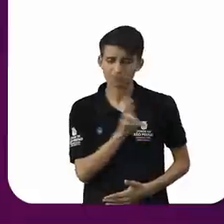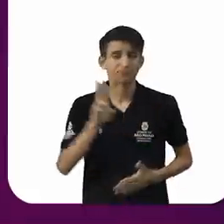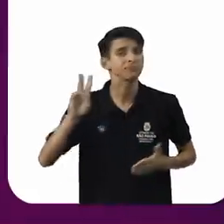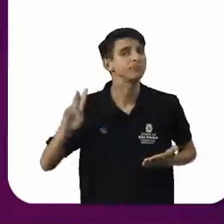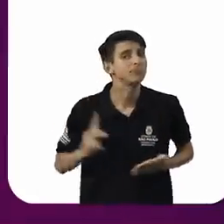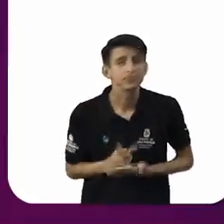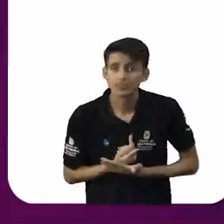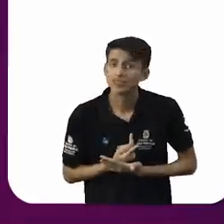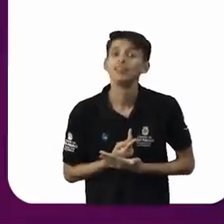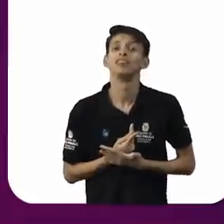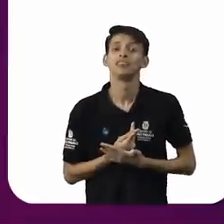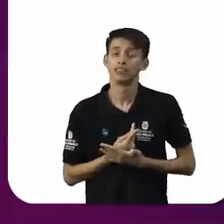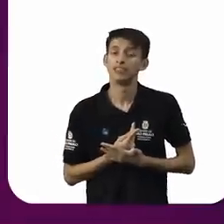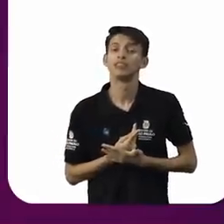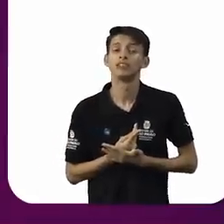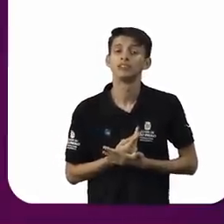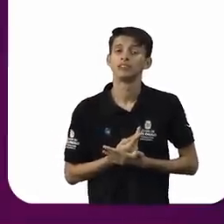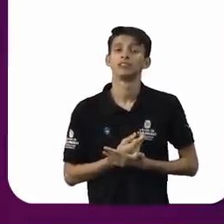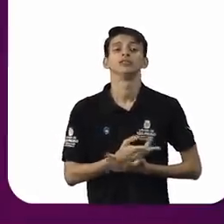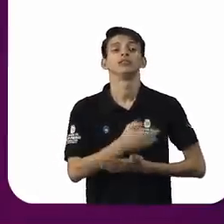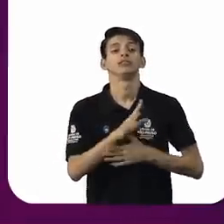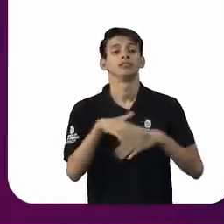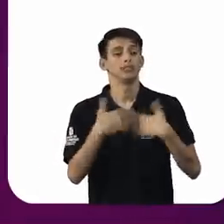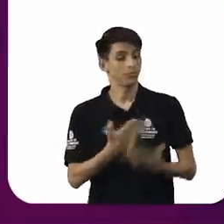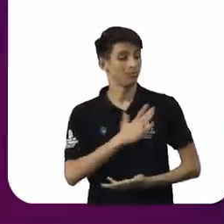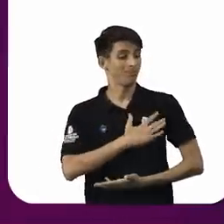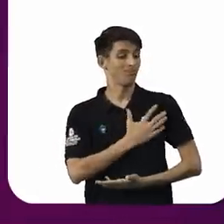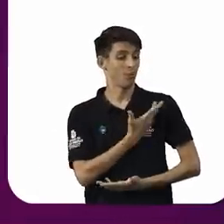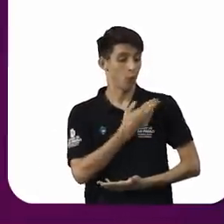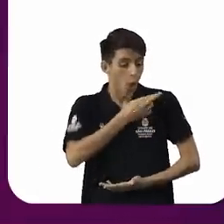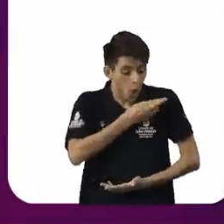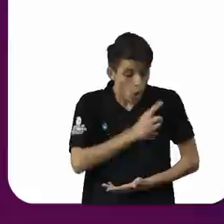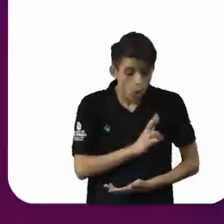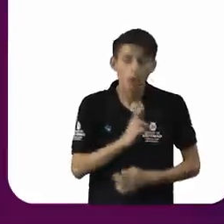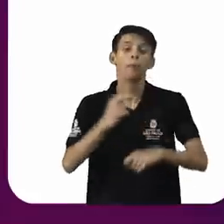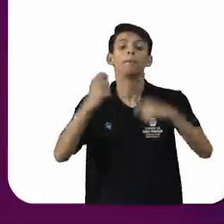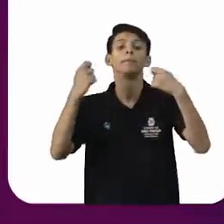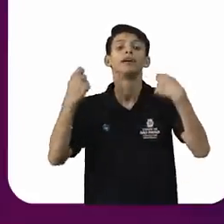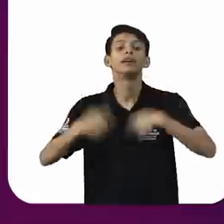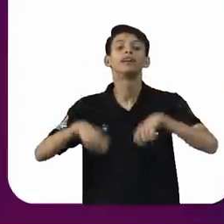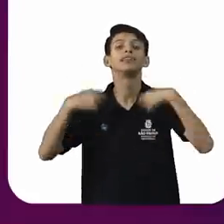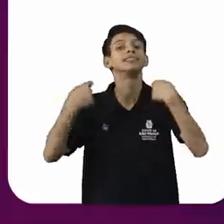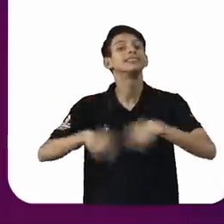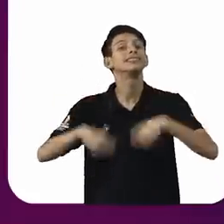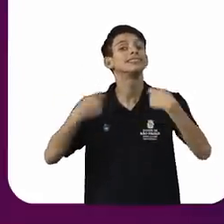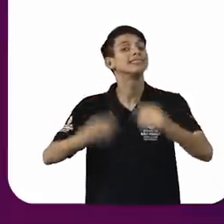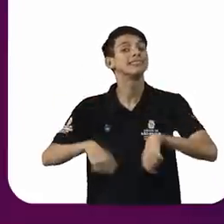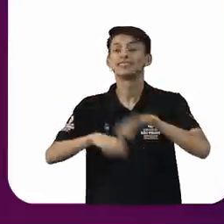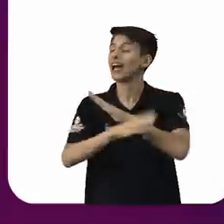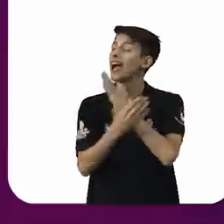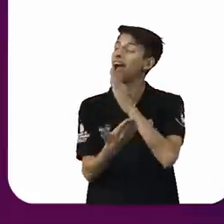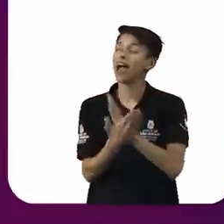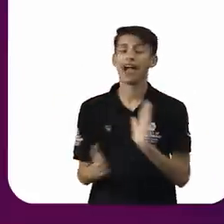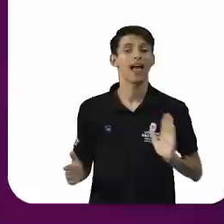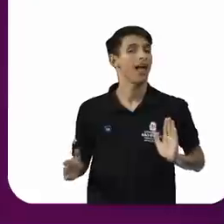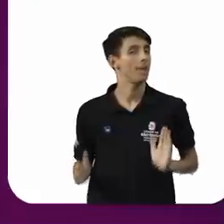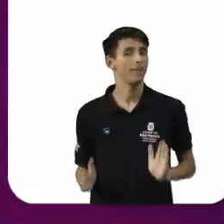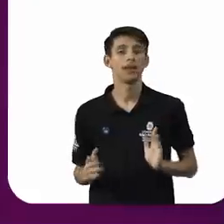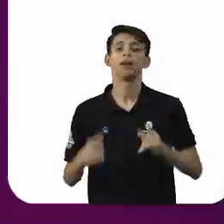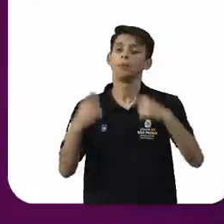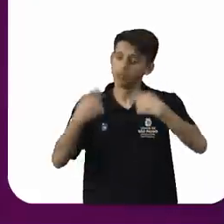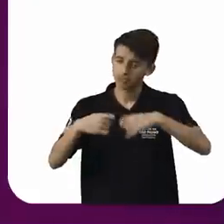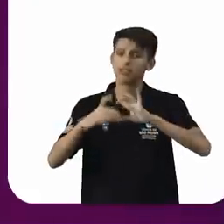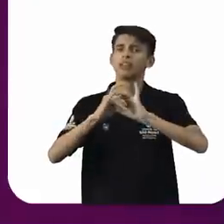Então, a intolerância religiosa, ela precisa ser combatida e a